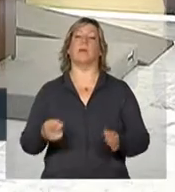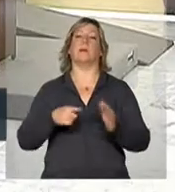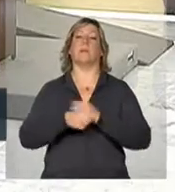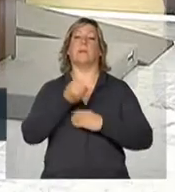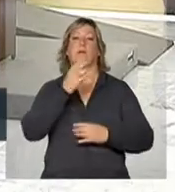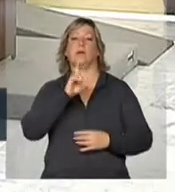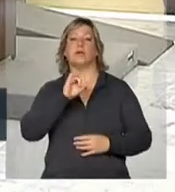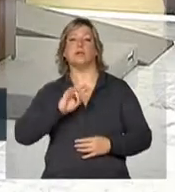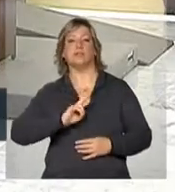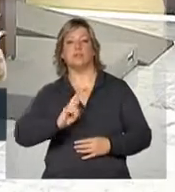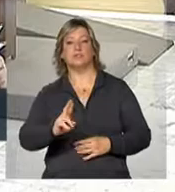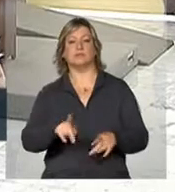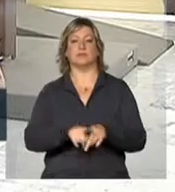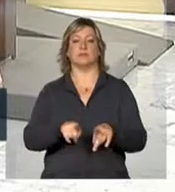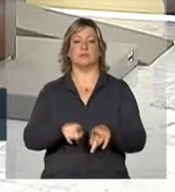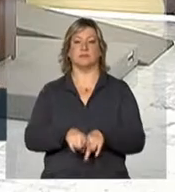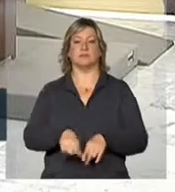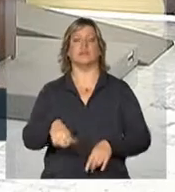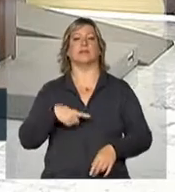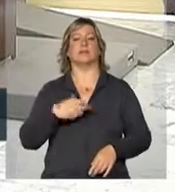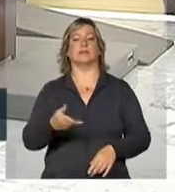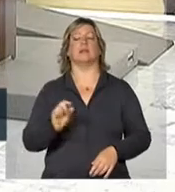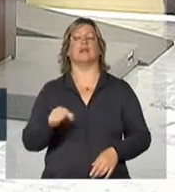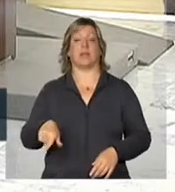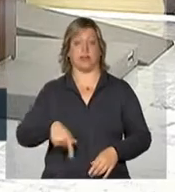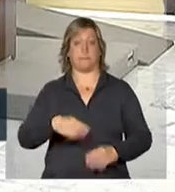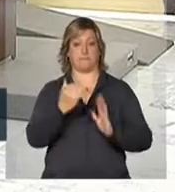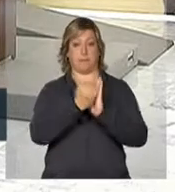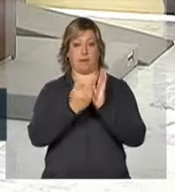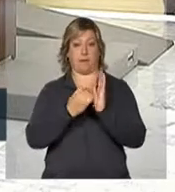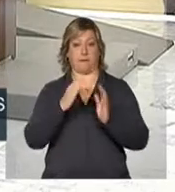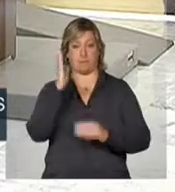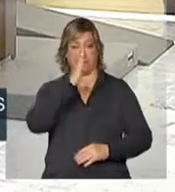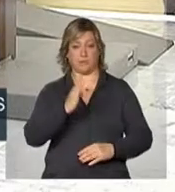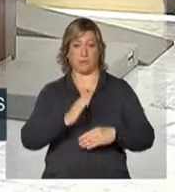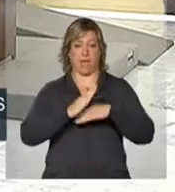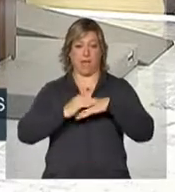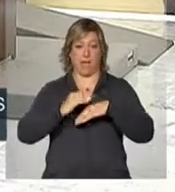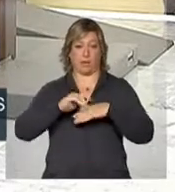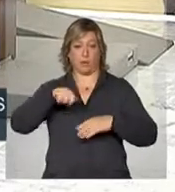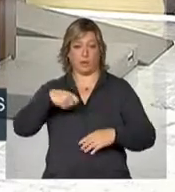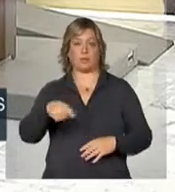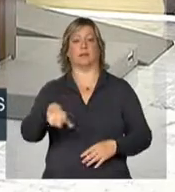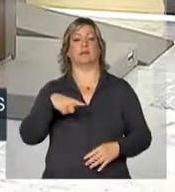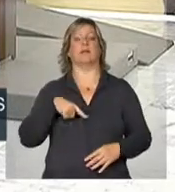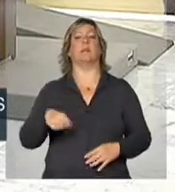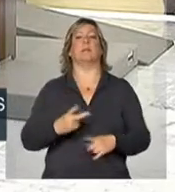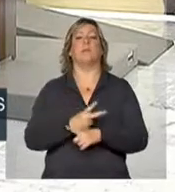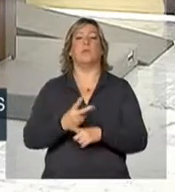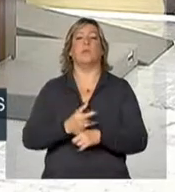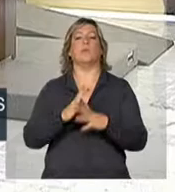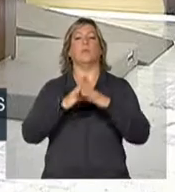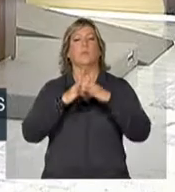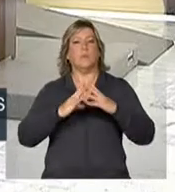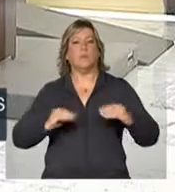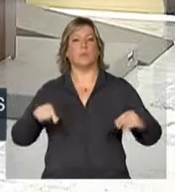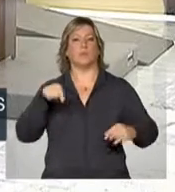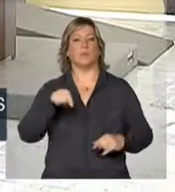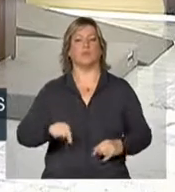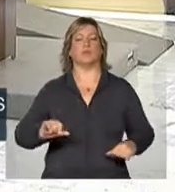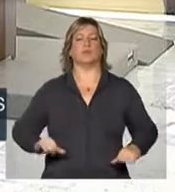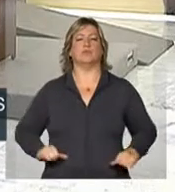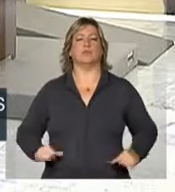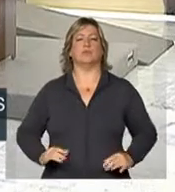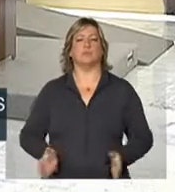dia, Malu. O programa Brasil Carinhoso foi lançado em maio deste ano e ele busca acabar com a extrema pobreza na primeira infância.